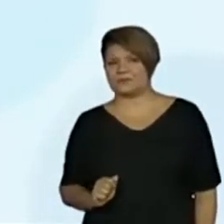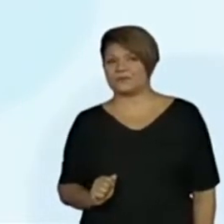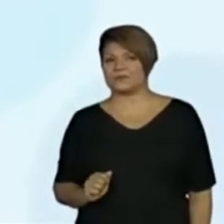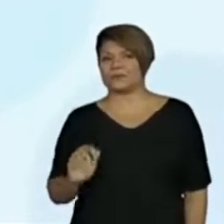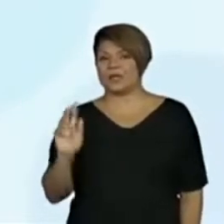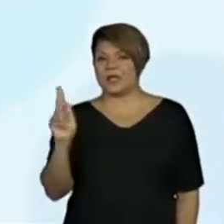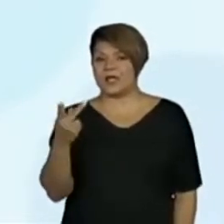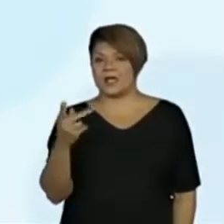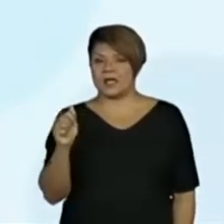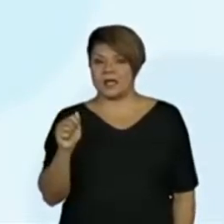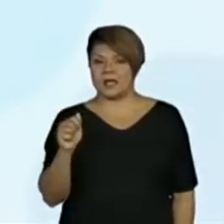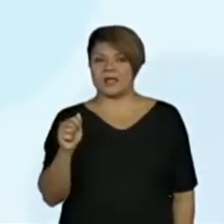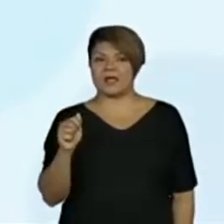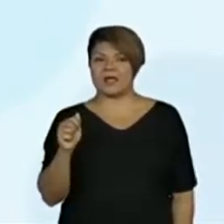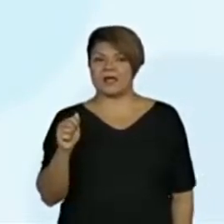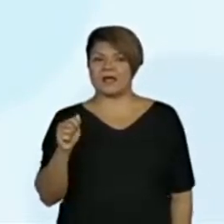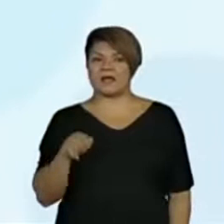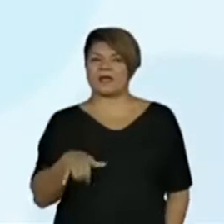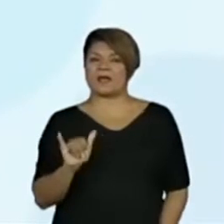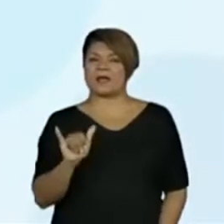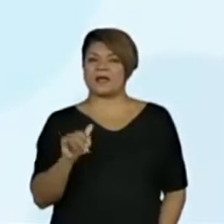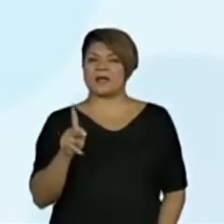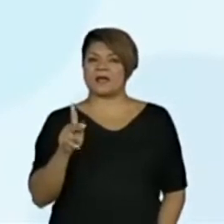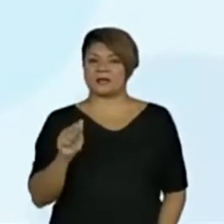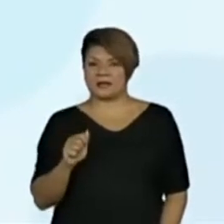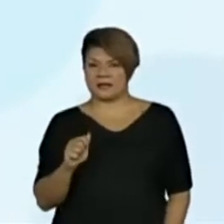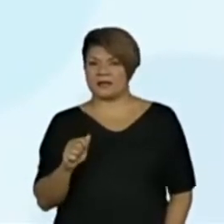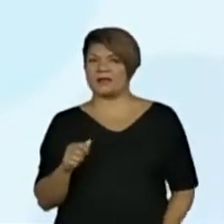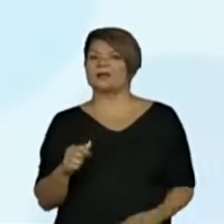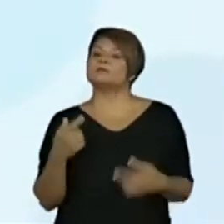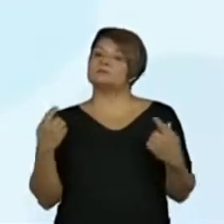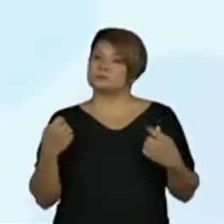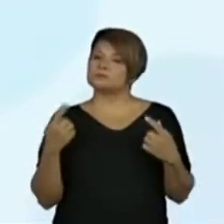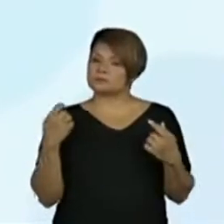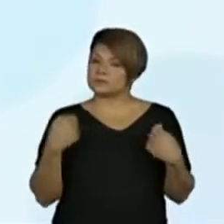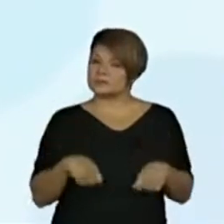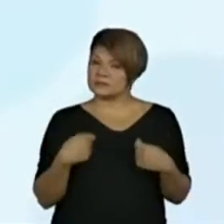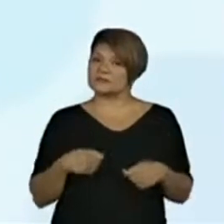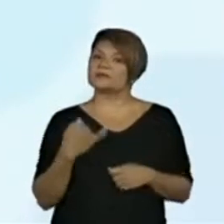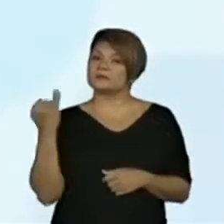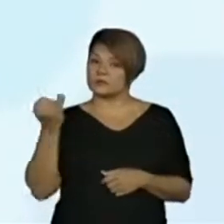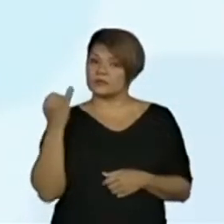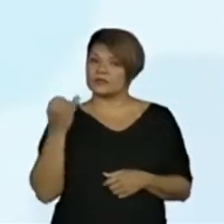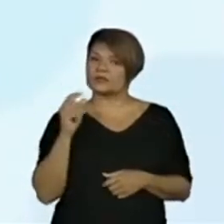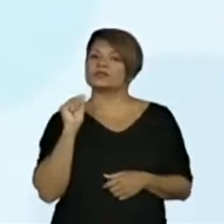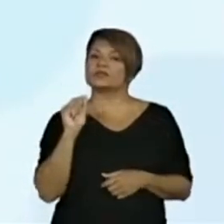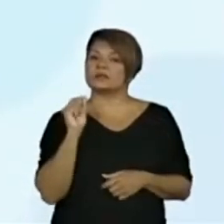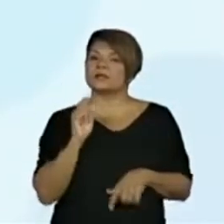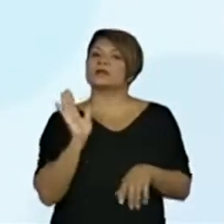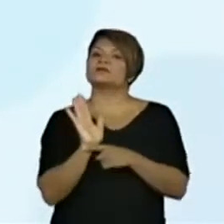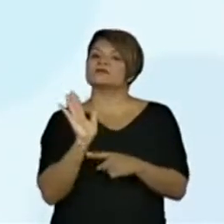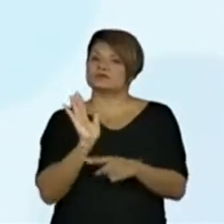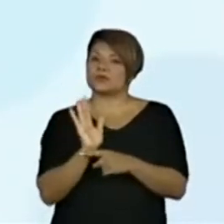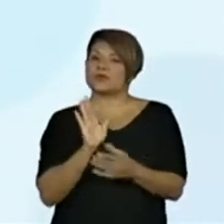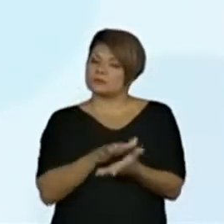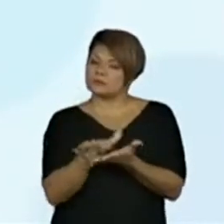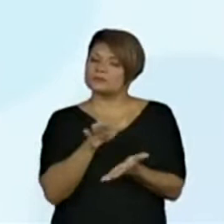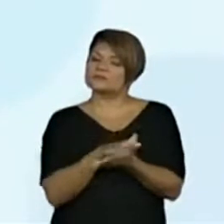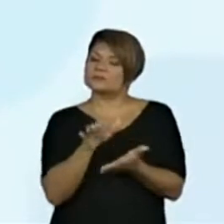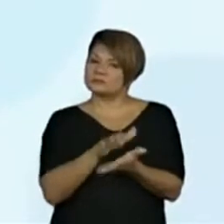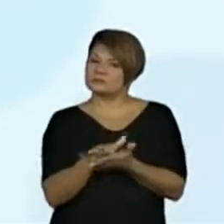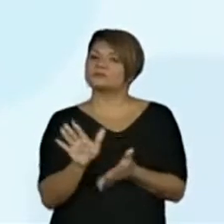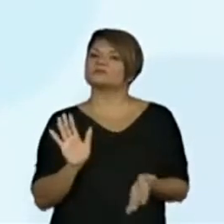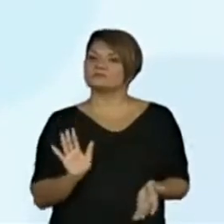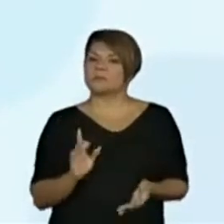Editora Aica. É importante porque na capa do livro vem a editora. Quem fez, ajudou a produzir esse livro. Quem